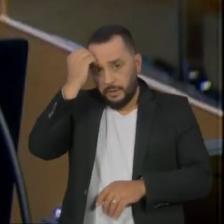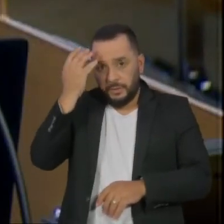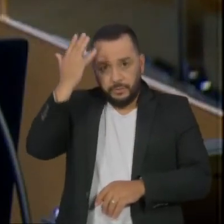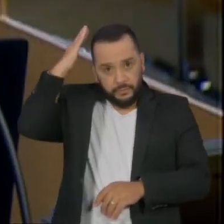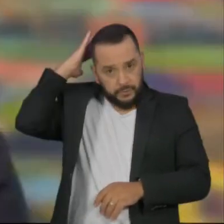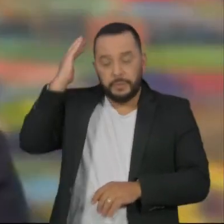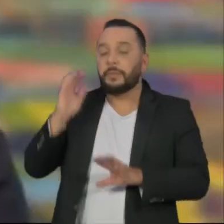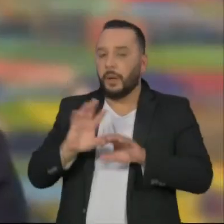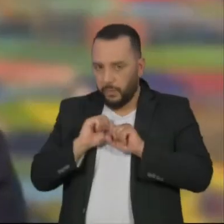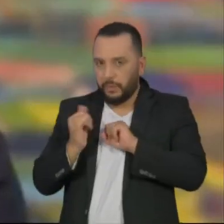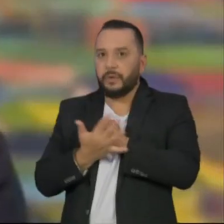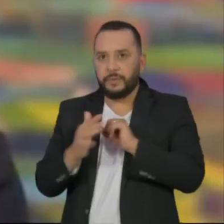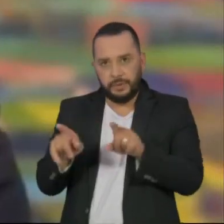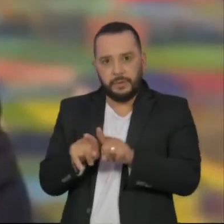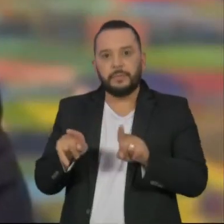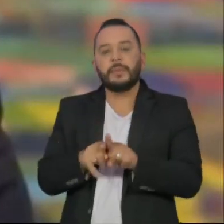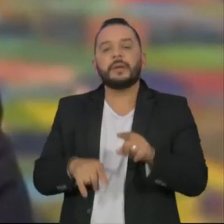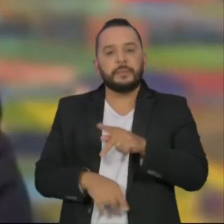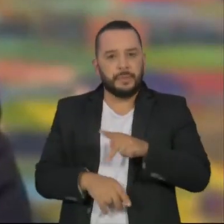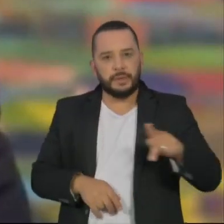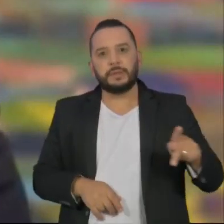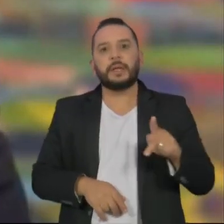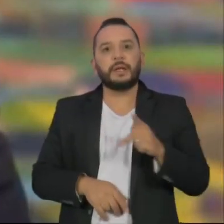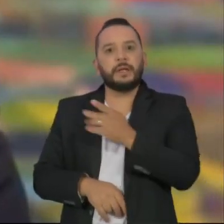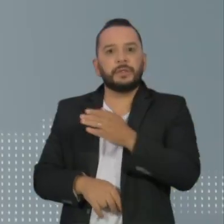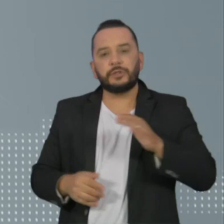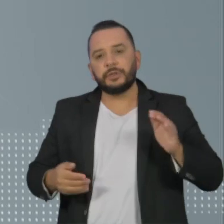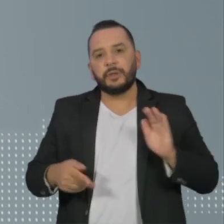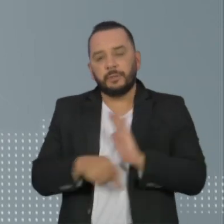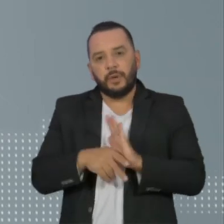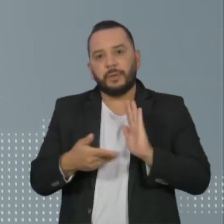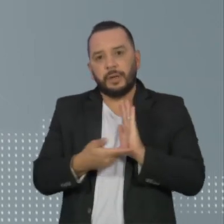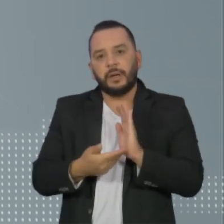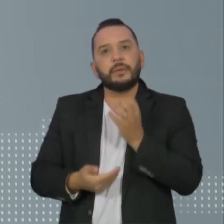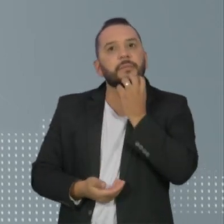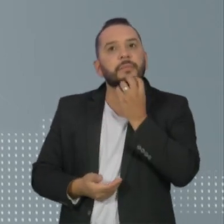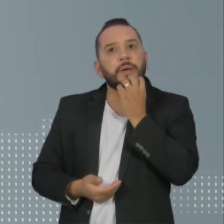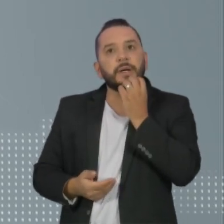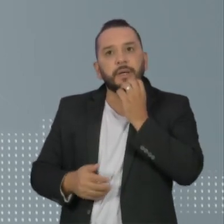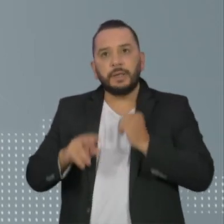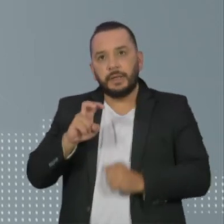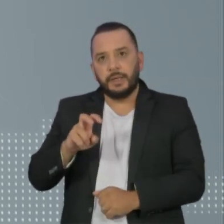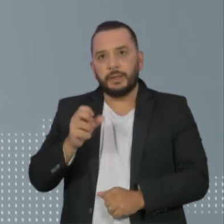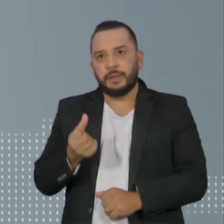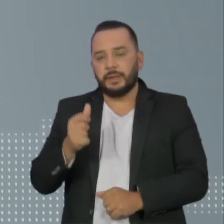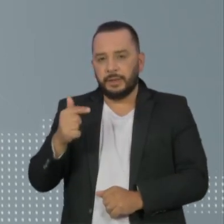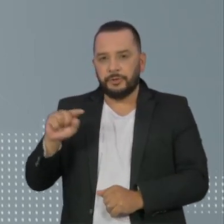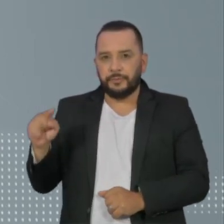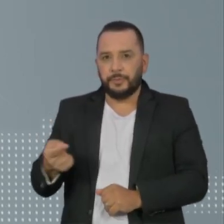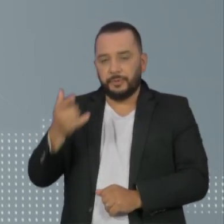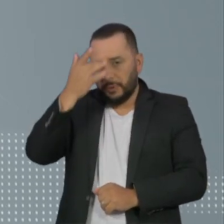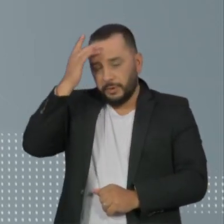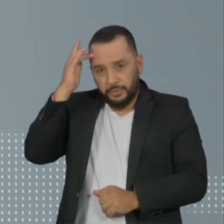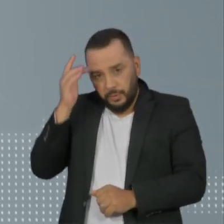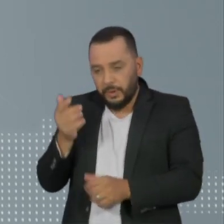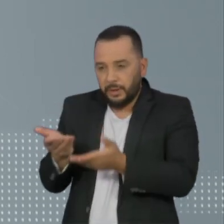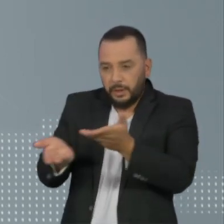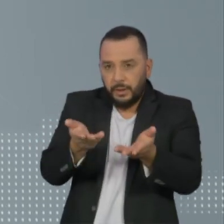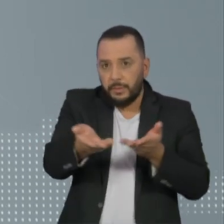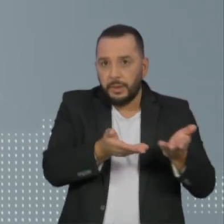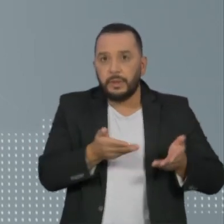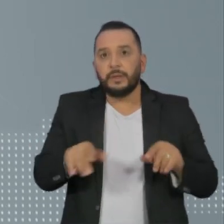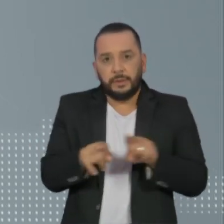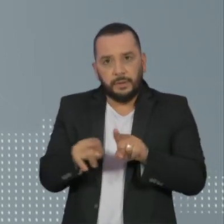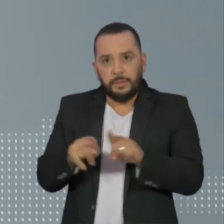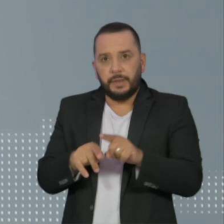entre os infectados, além do presidente do Congresso, Rodrigo Maia. São 567 mil pacientes em acompanhamento e